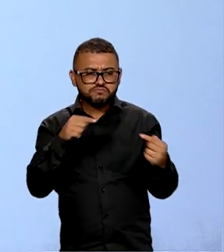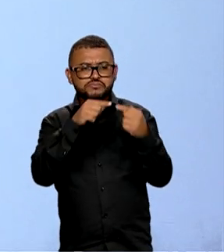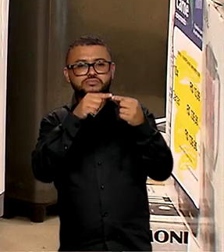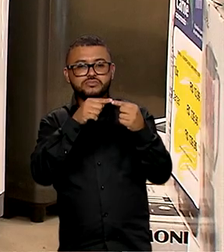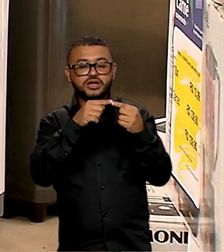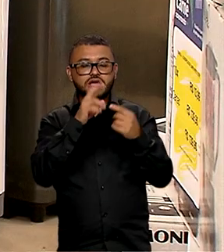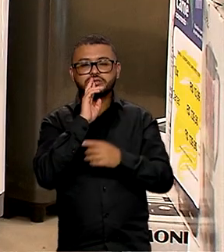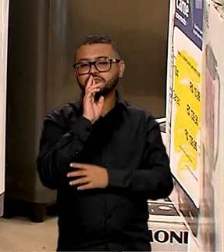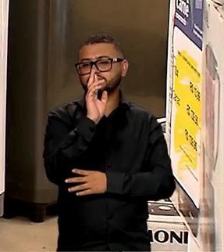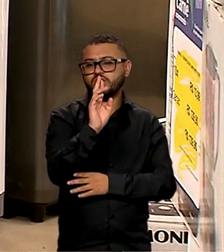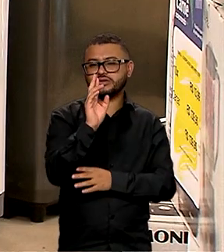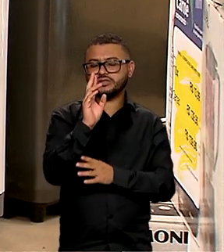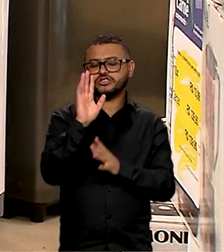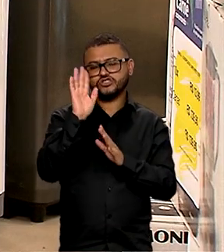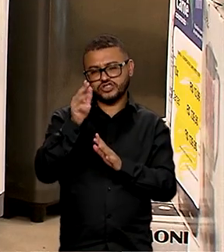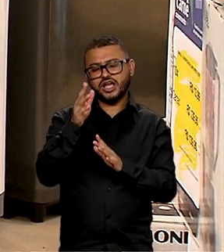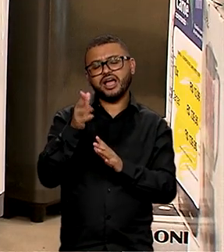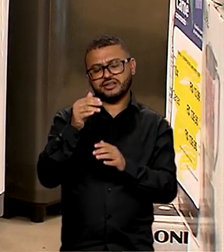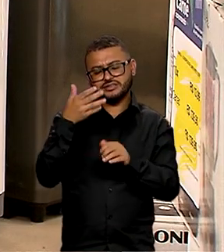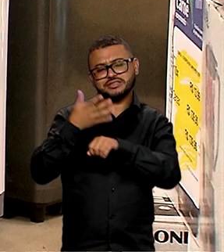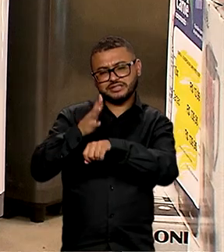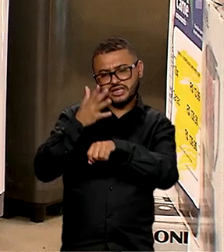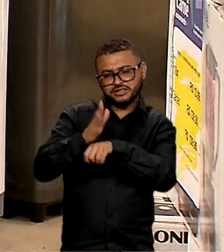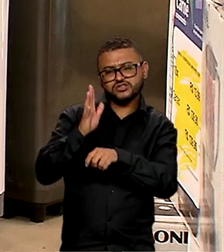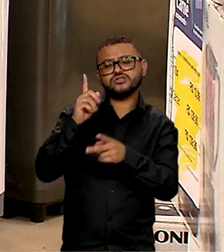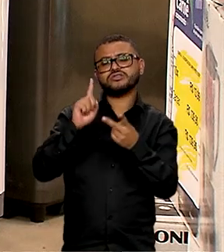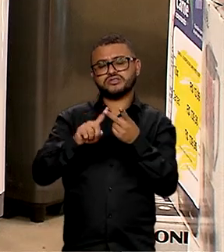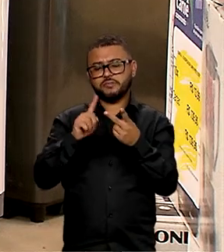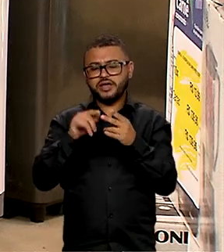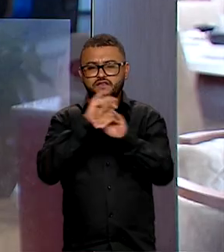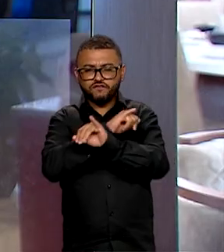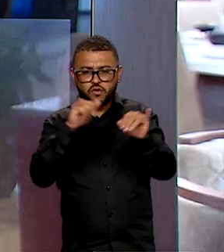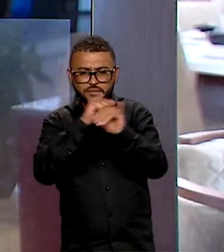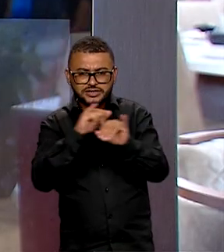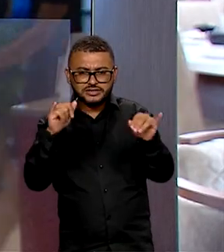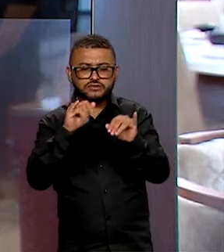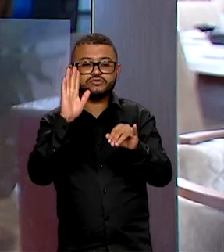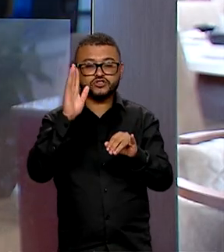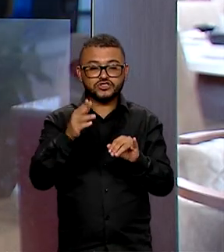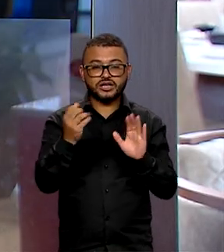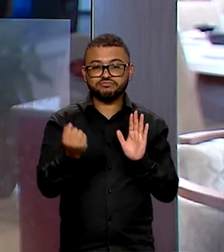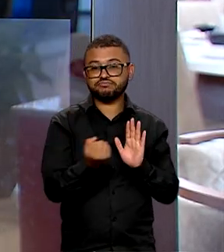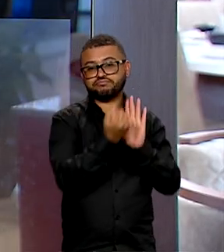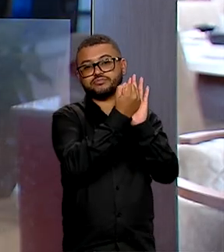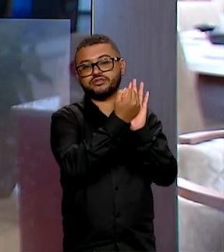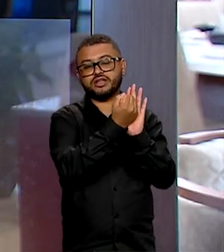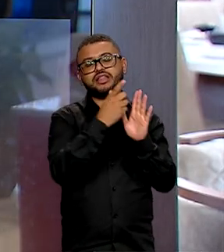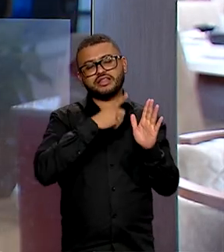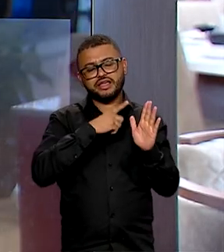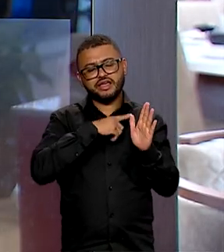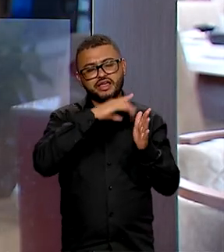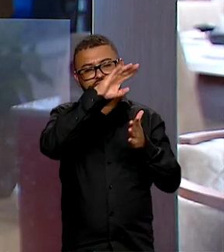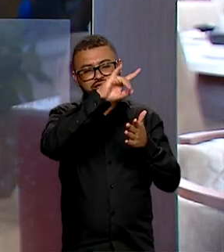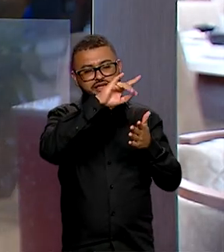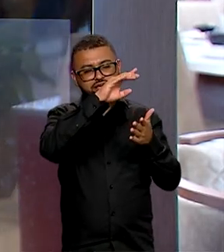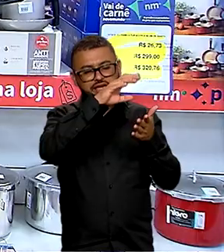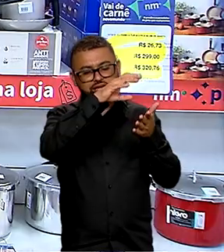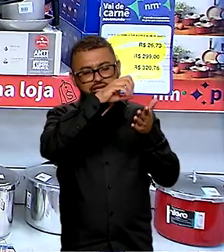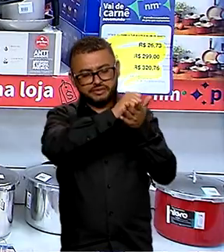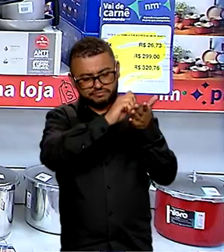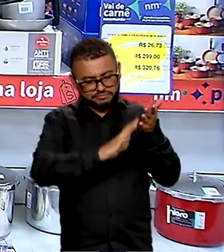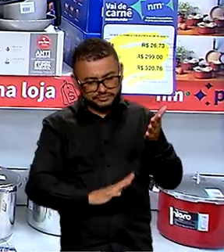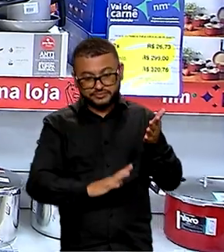resultados dos ensaios realizados e das informações declaradas nos formulários apresentados no Inmetro.